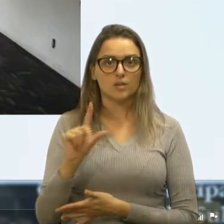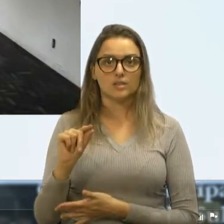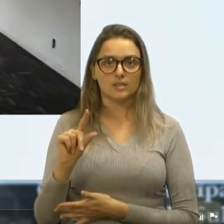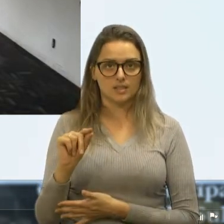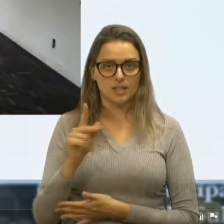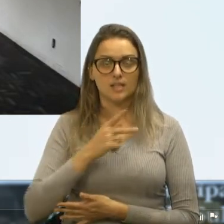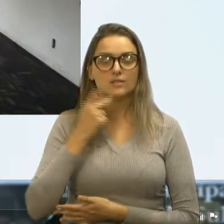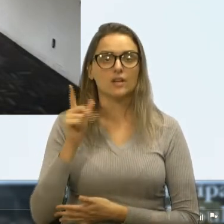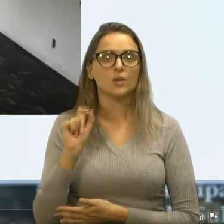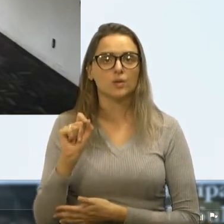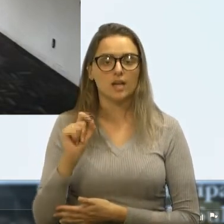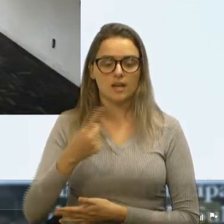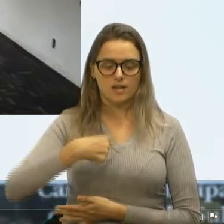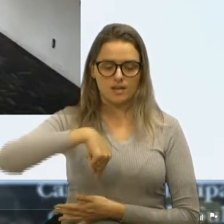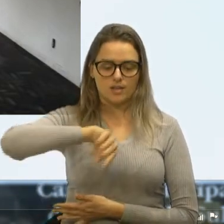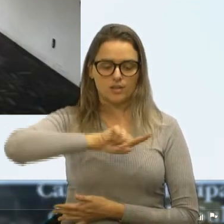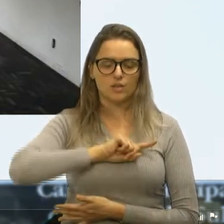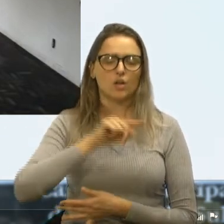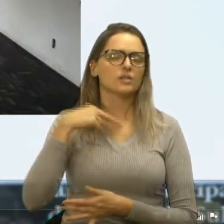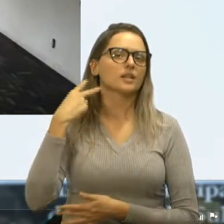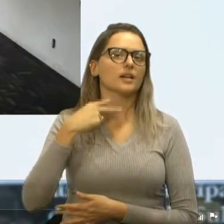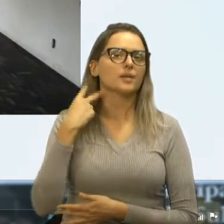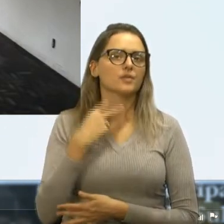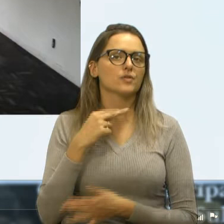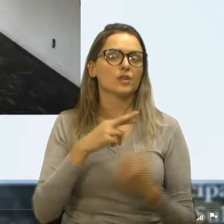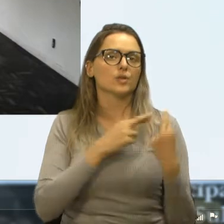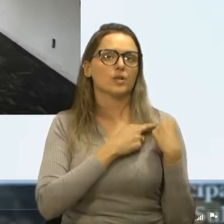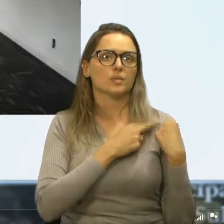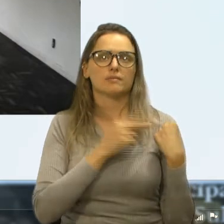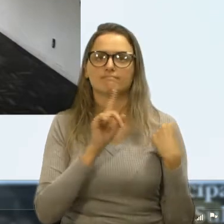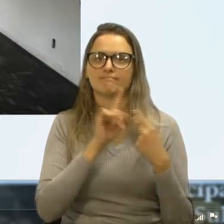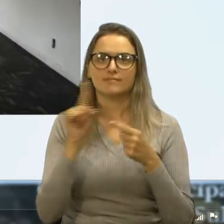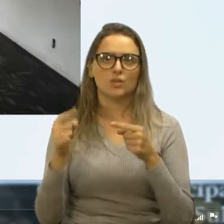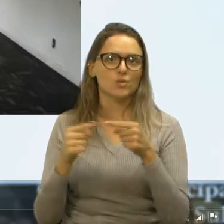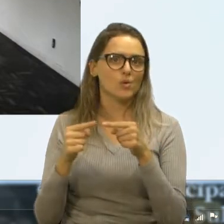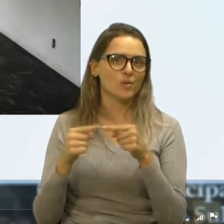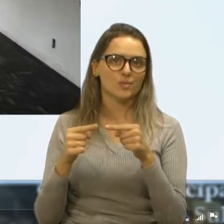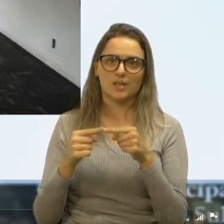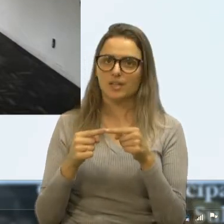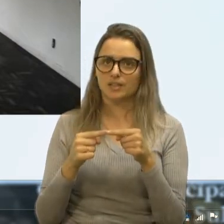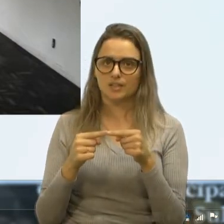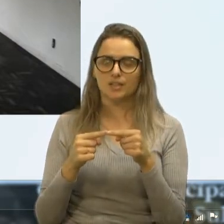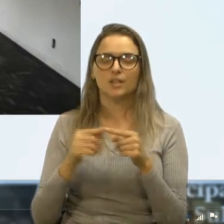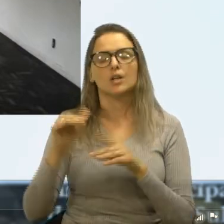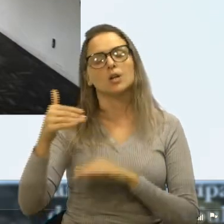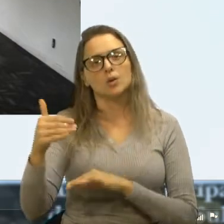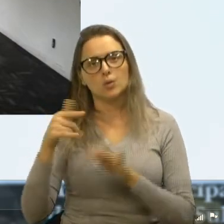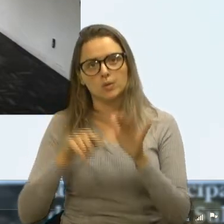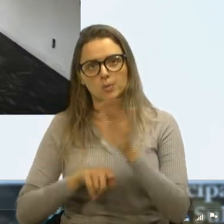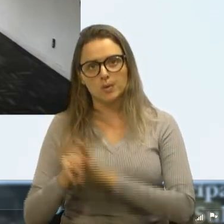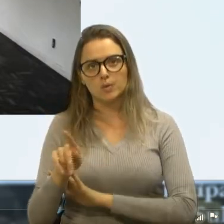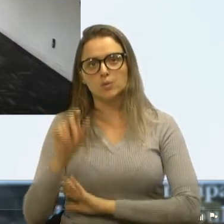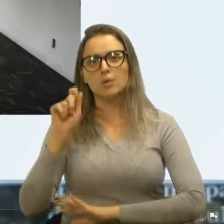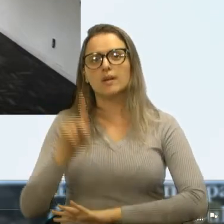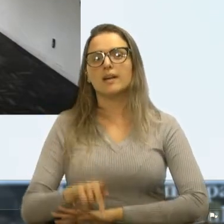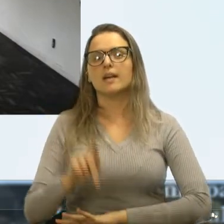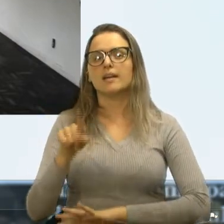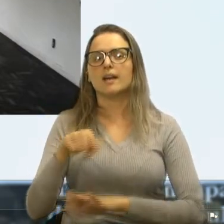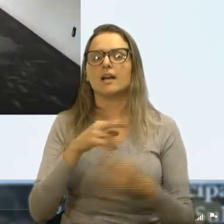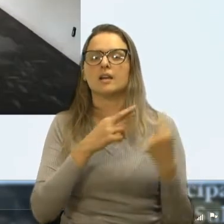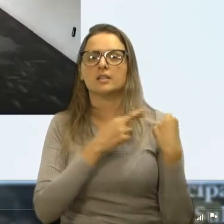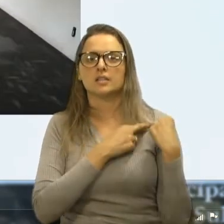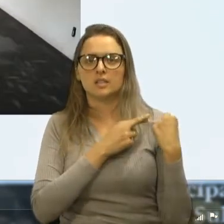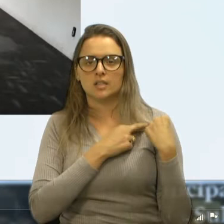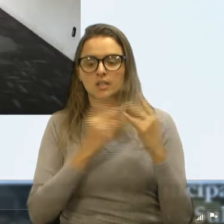dizendo que nós, a Câmara de Vereadores. Não fecha. Quando questionado de quem é a responsabilidade